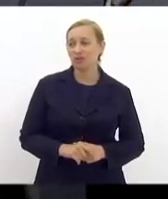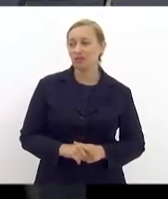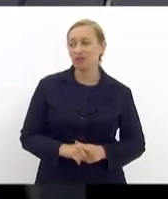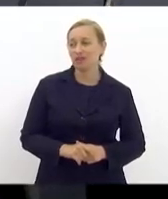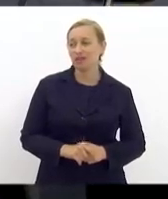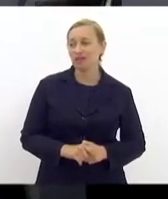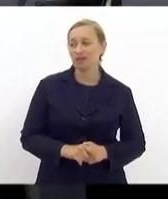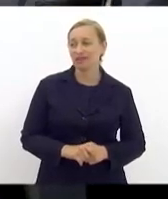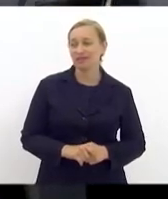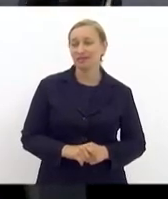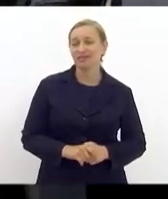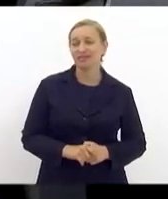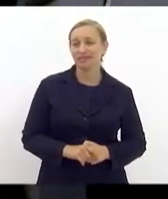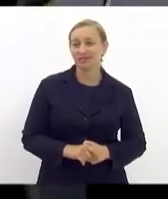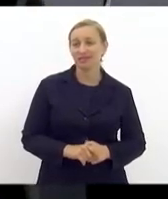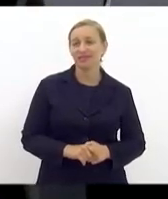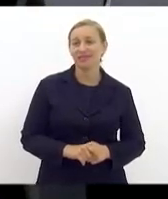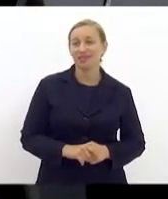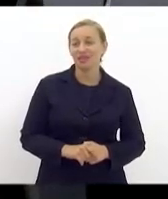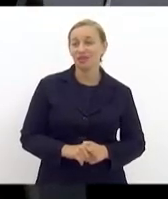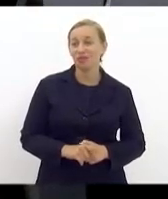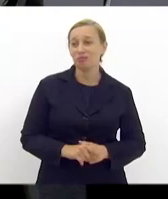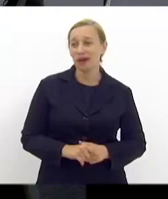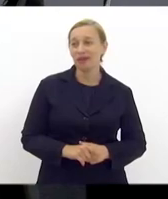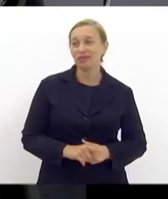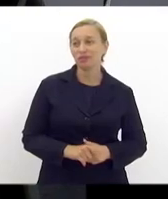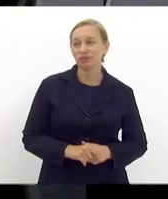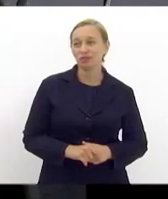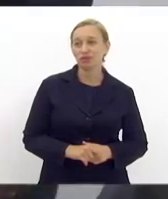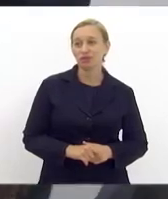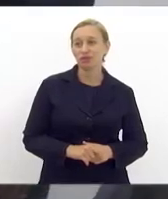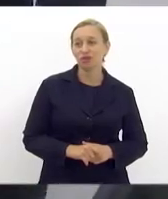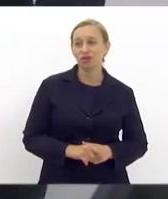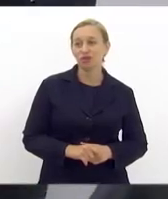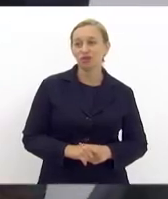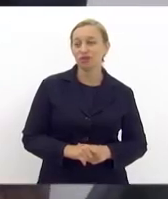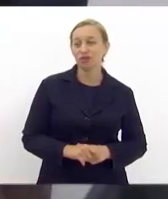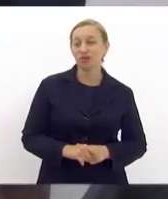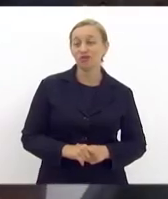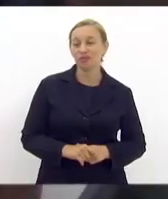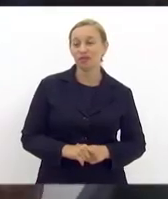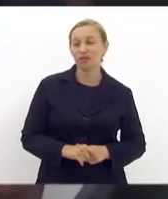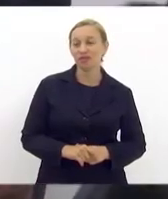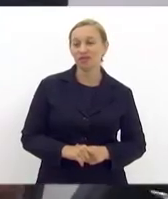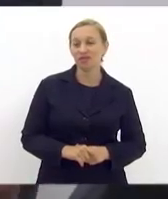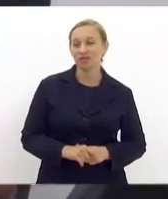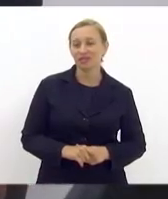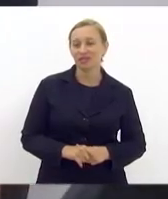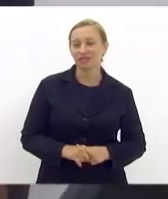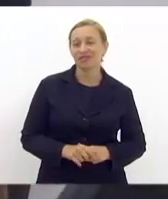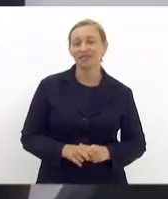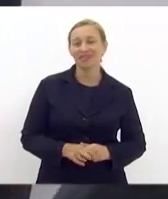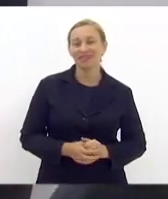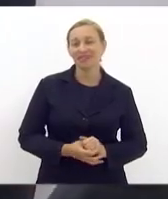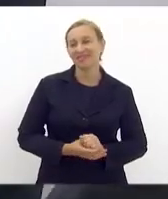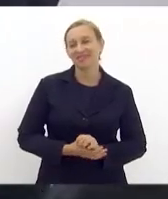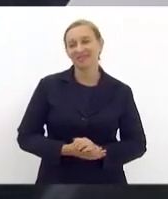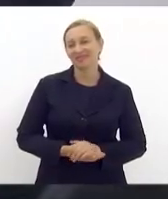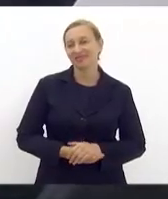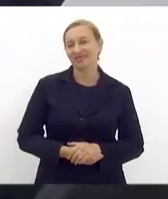Ela também é gata, hein? Vamos lá. Um casal bonito. Exato. A menina vai ter ainda.